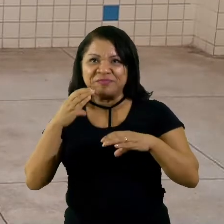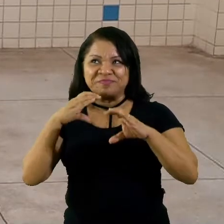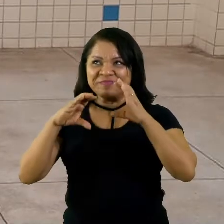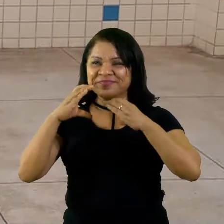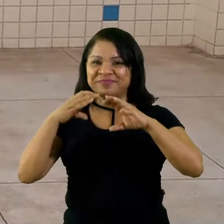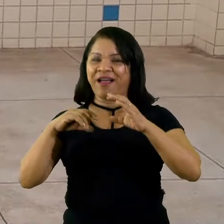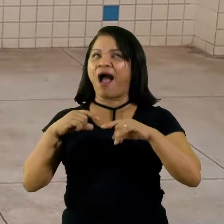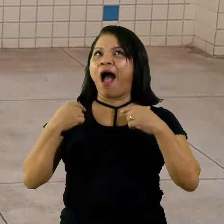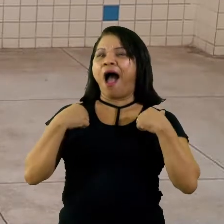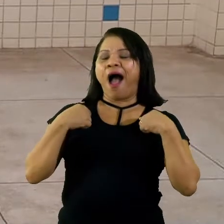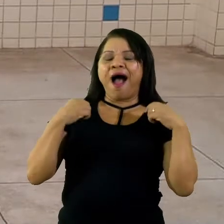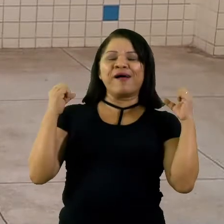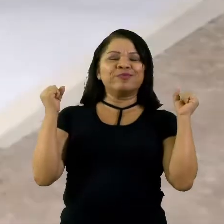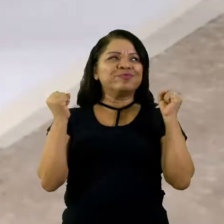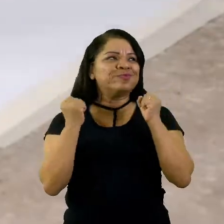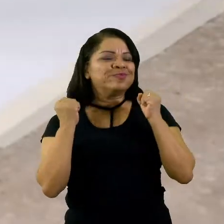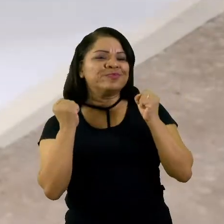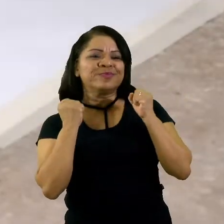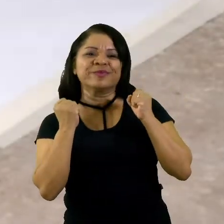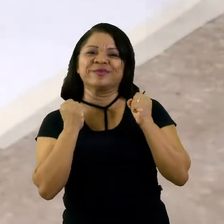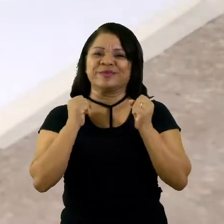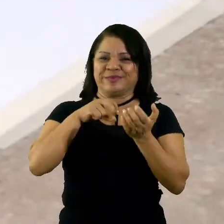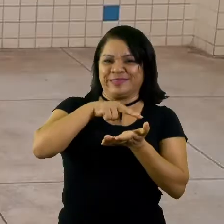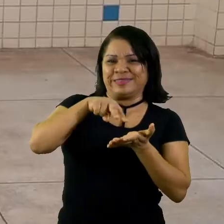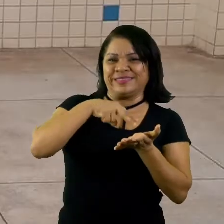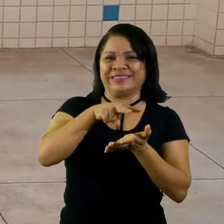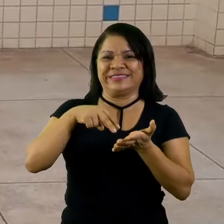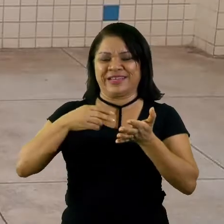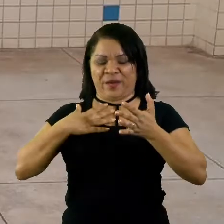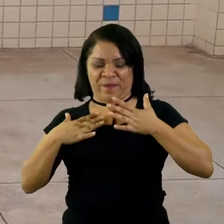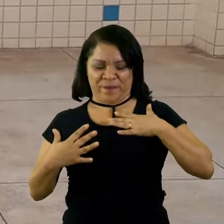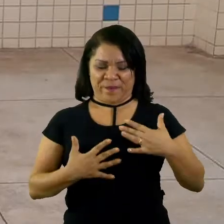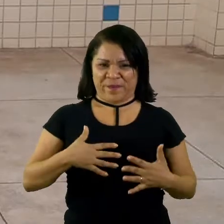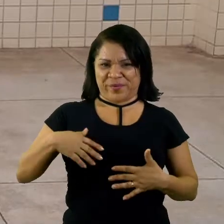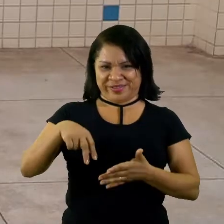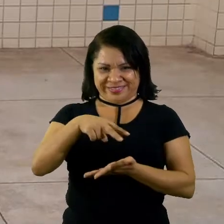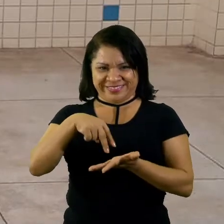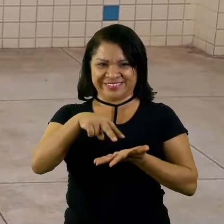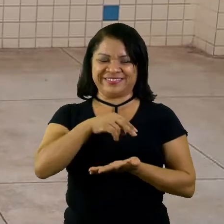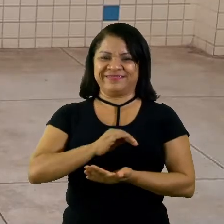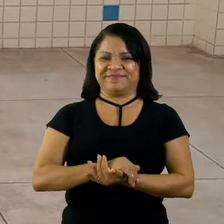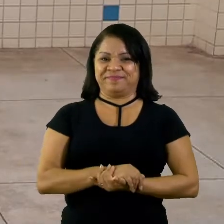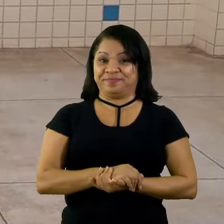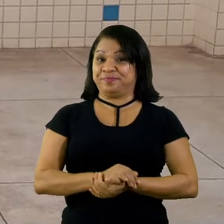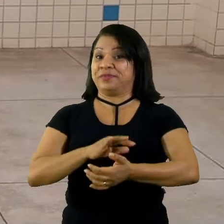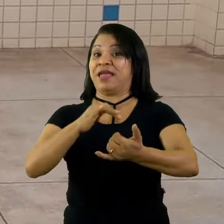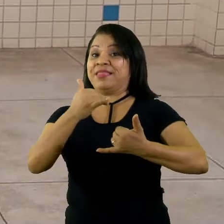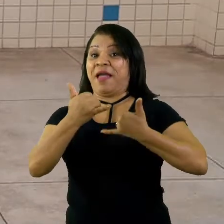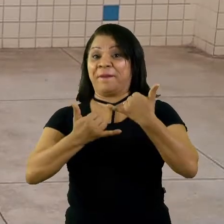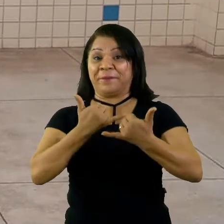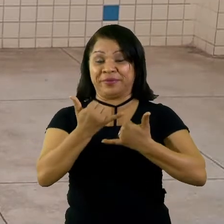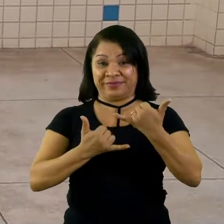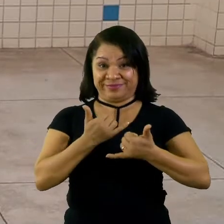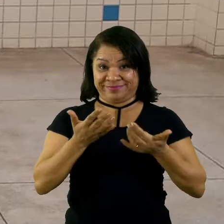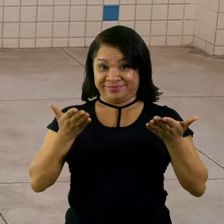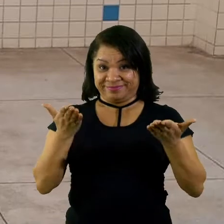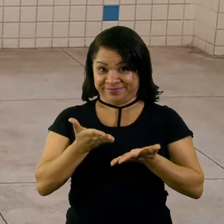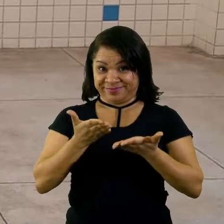dançar. Mexer o corpo. Essa brincadeira de hoje, nós vamos dançar.